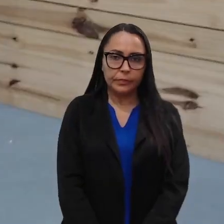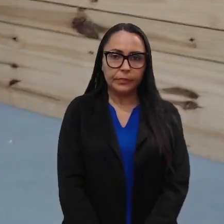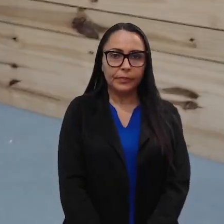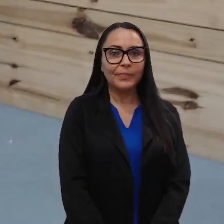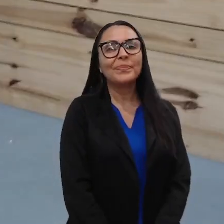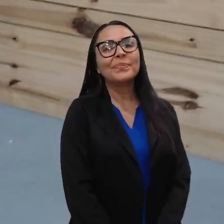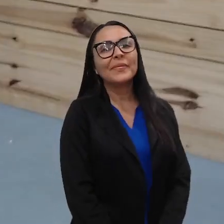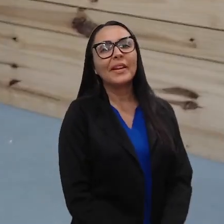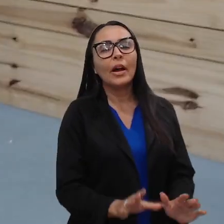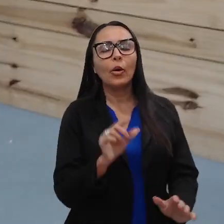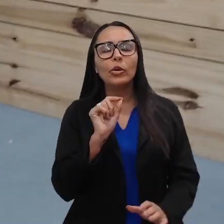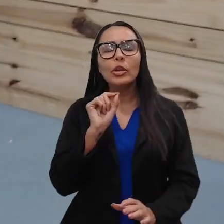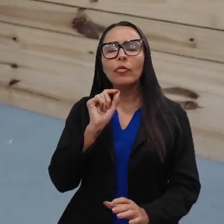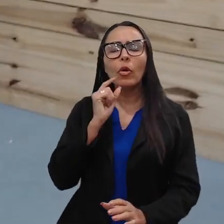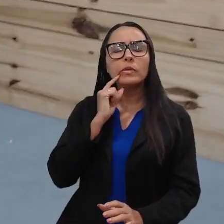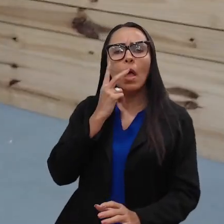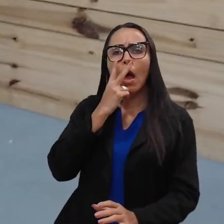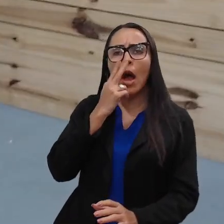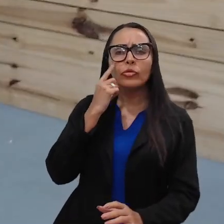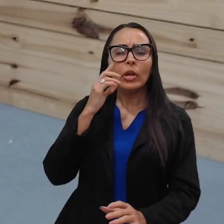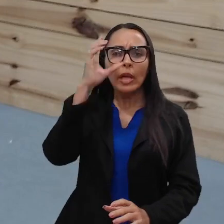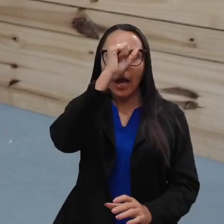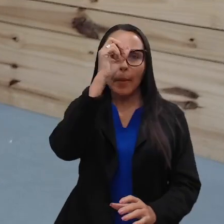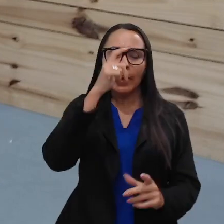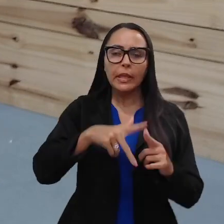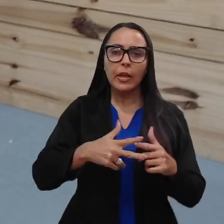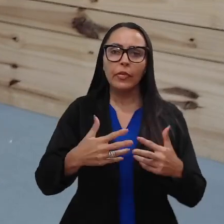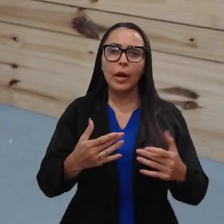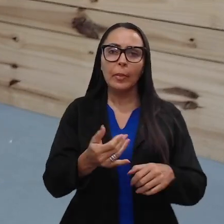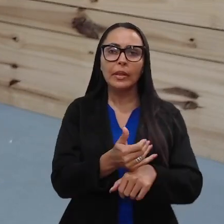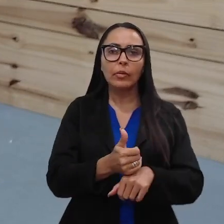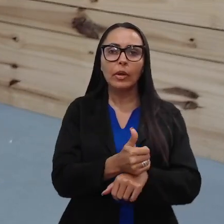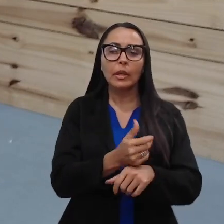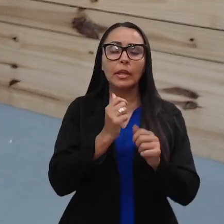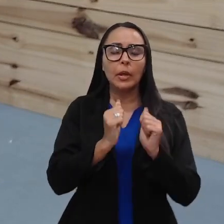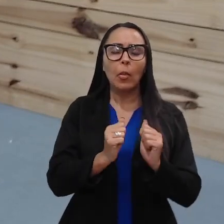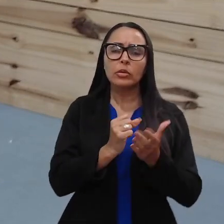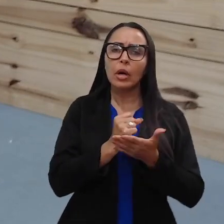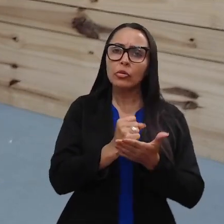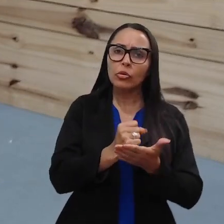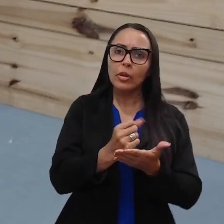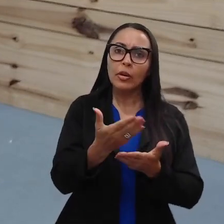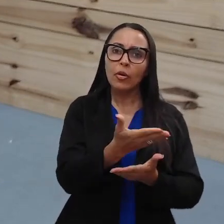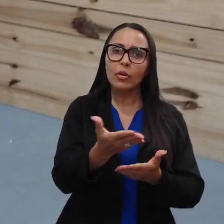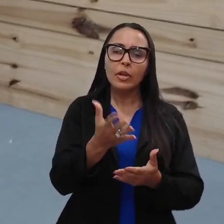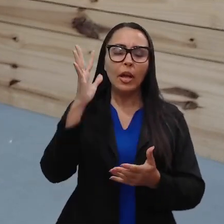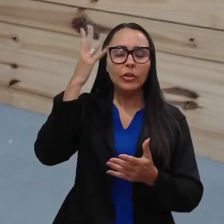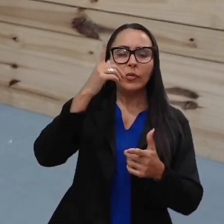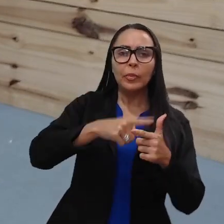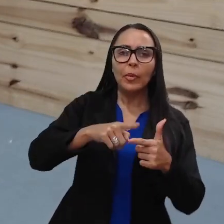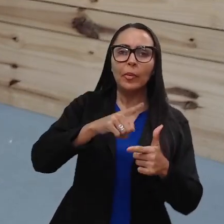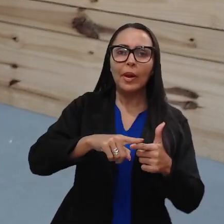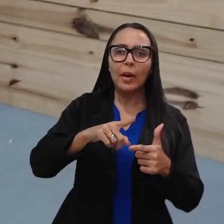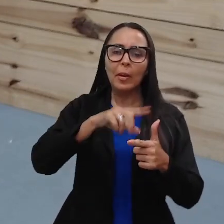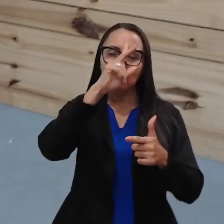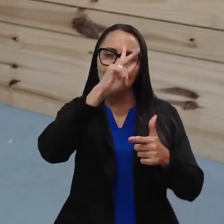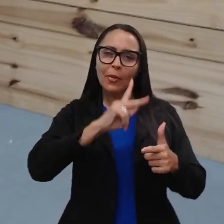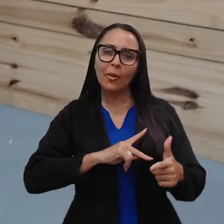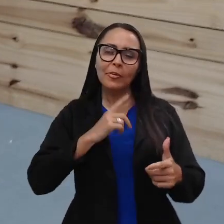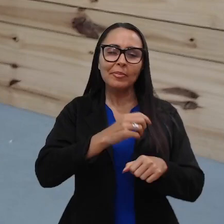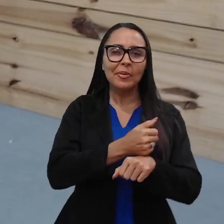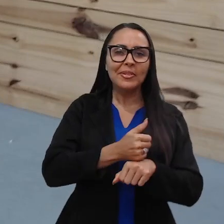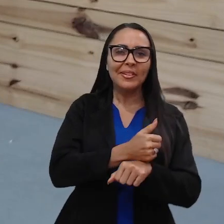O que você acha de aprender ferramentas da qualidade que possam te ajudar a resolver problemas pessoais e